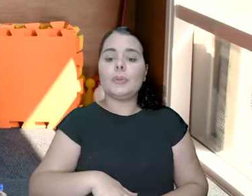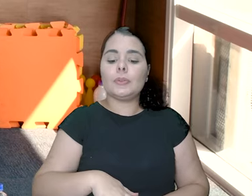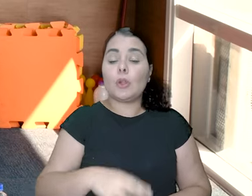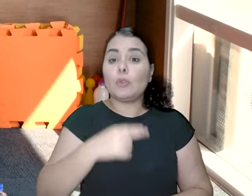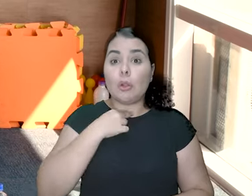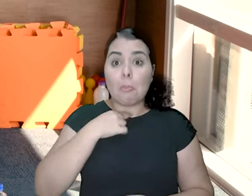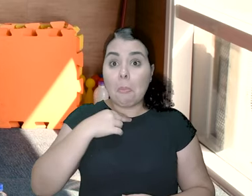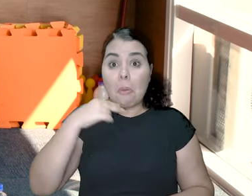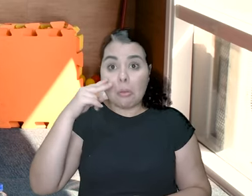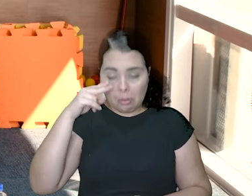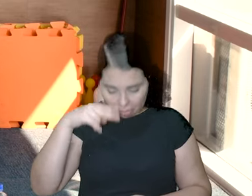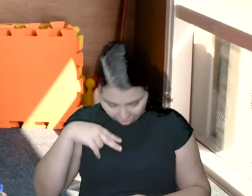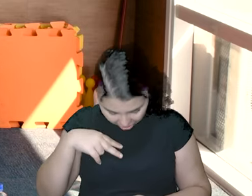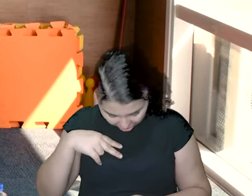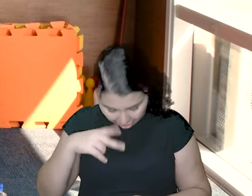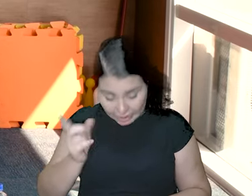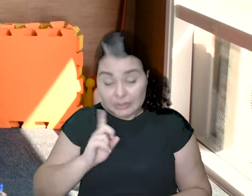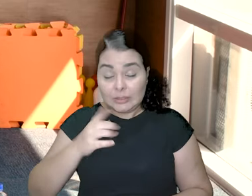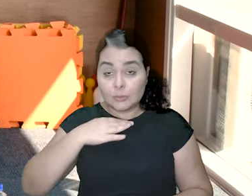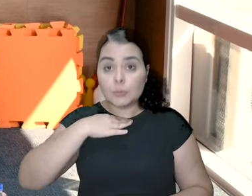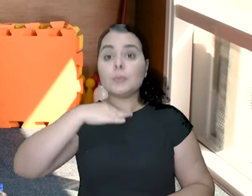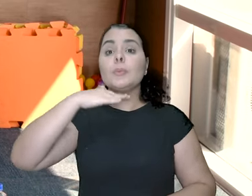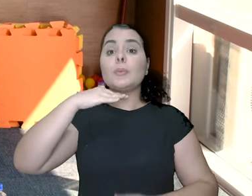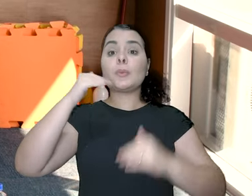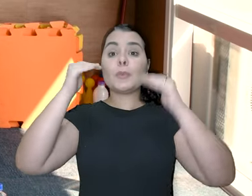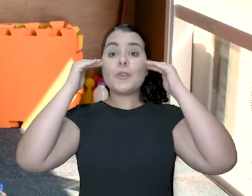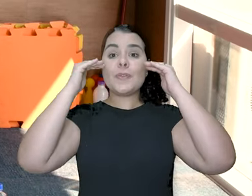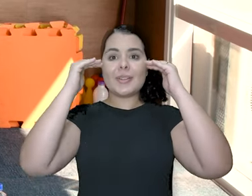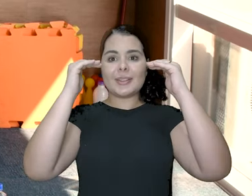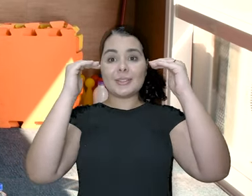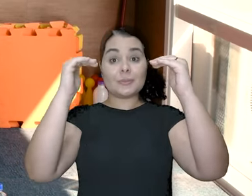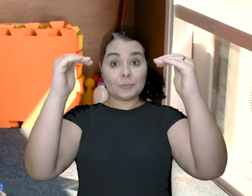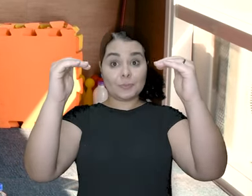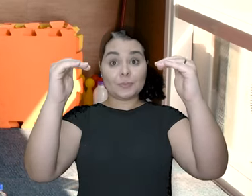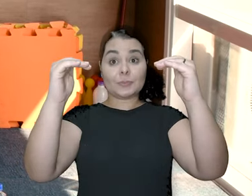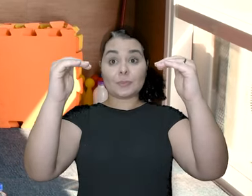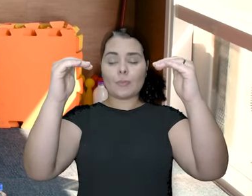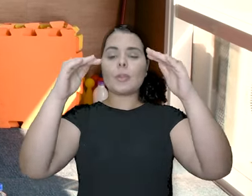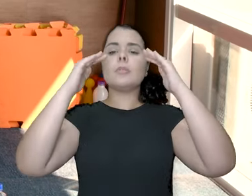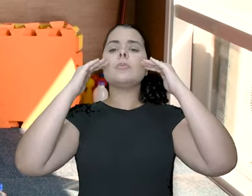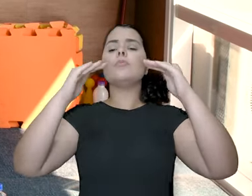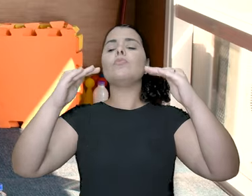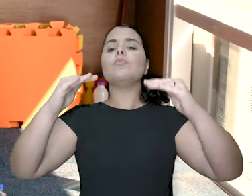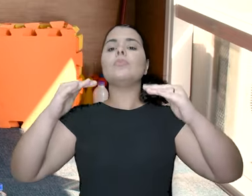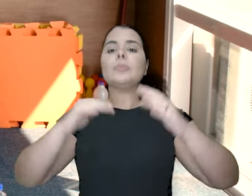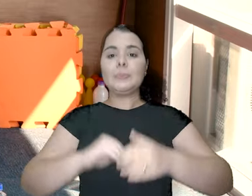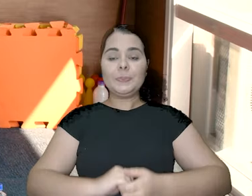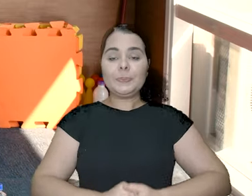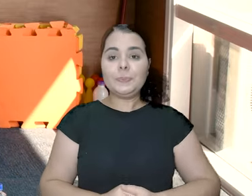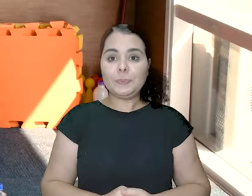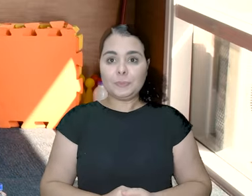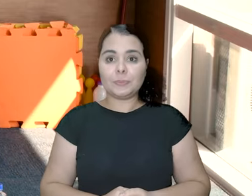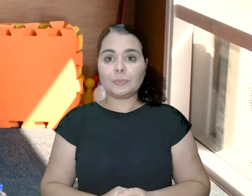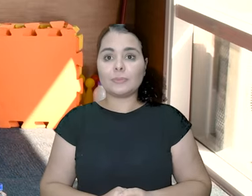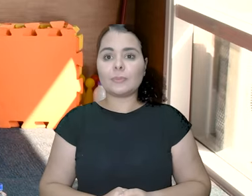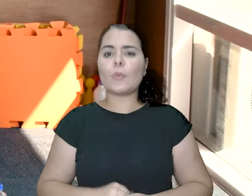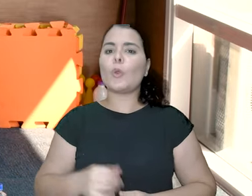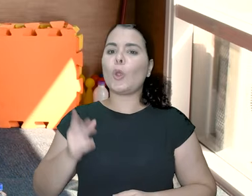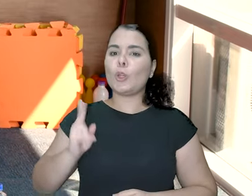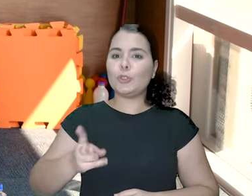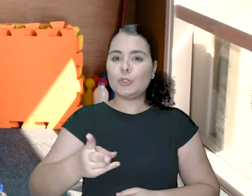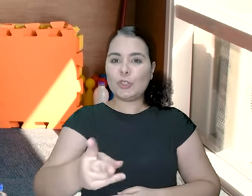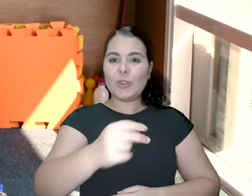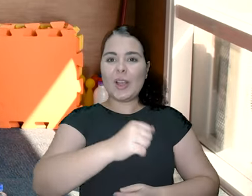Isso. Não deixe a sua cabeça caída. Levante esse olhar. Olha aqui nos meus olhos.